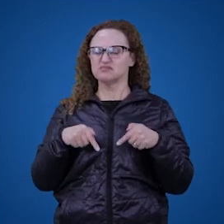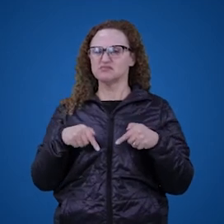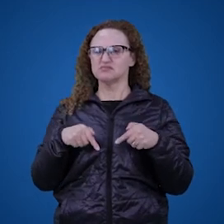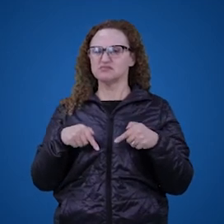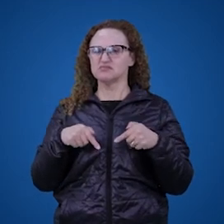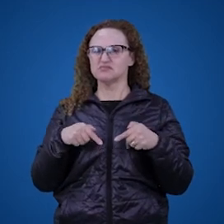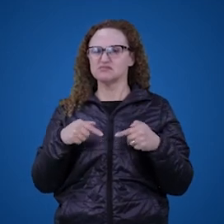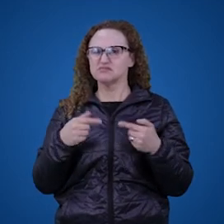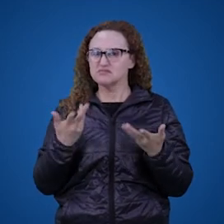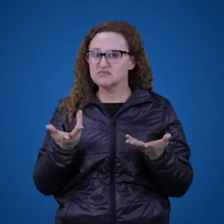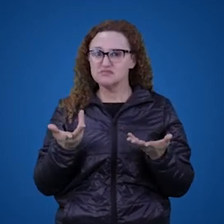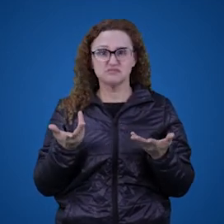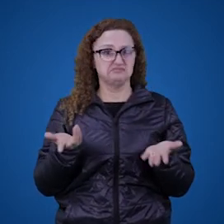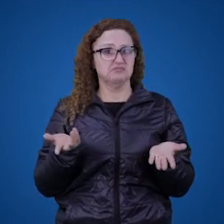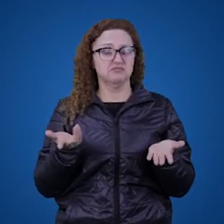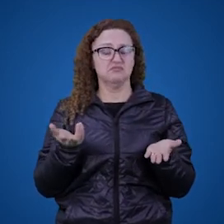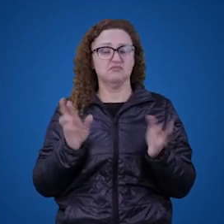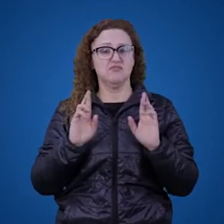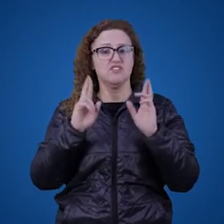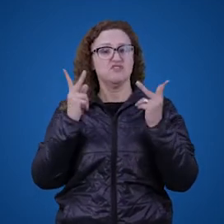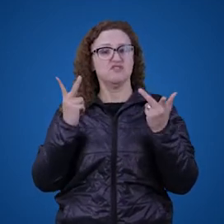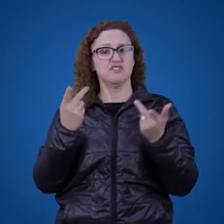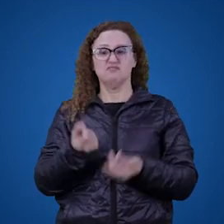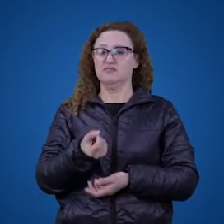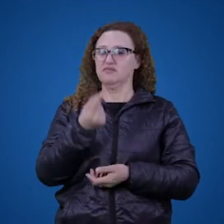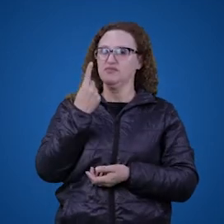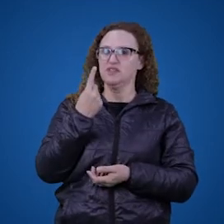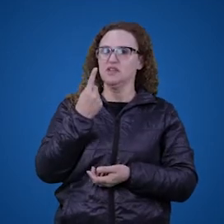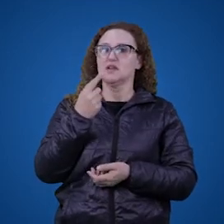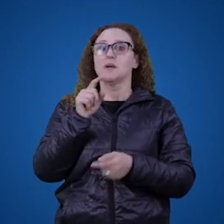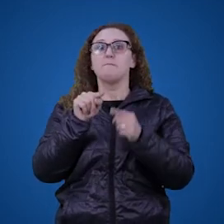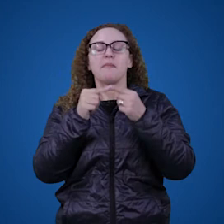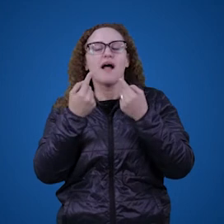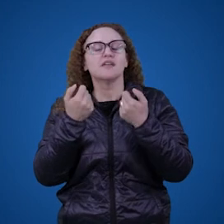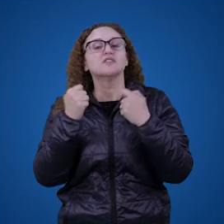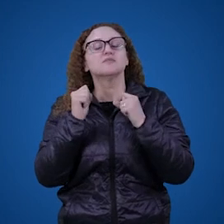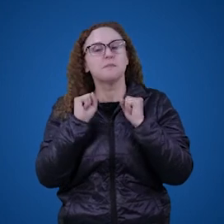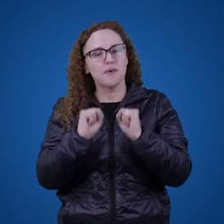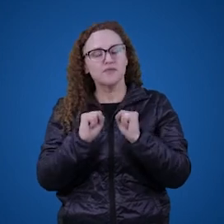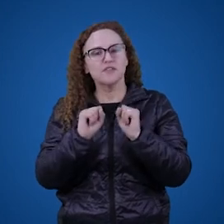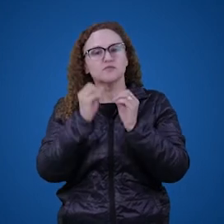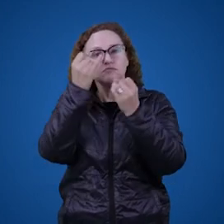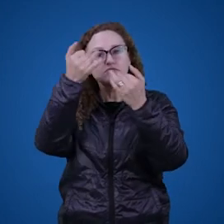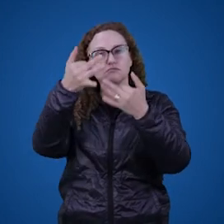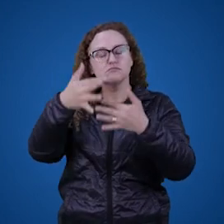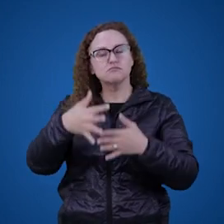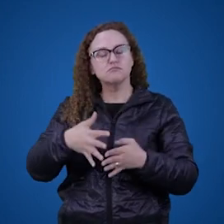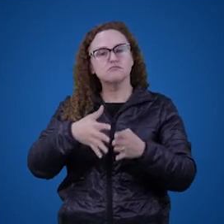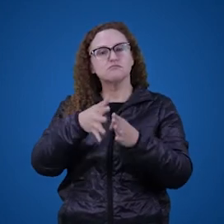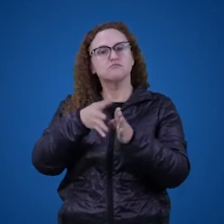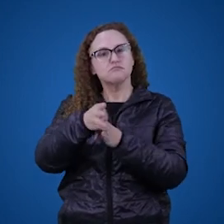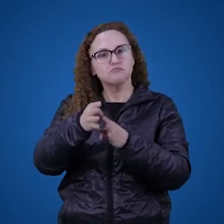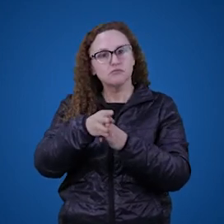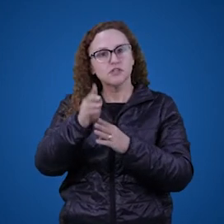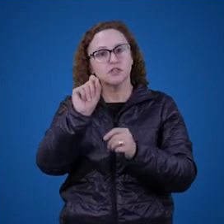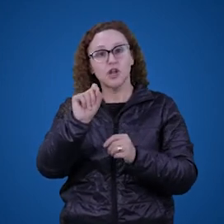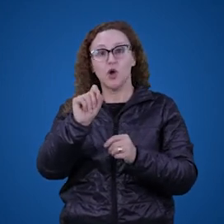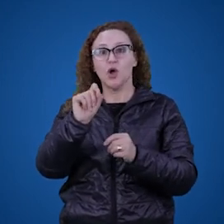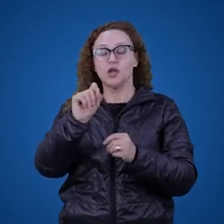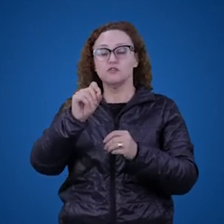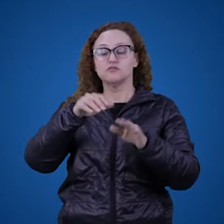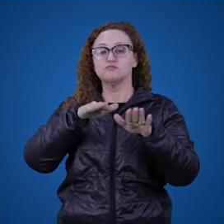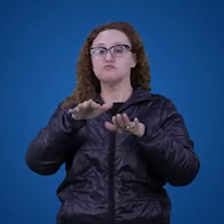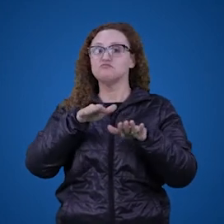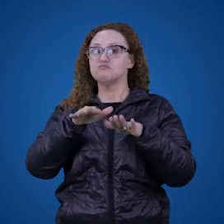se é esperado dado aquele contexto de jogo, a gente pode corrigir esse adversário. Então, se ele faz movimentos impróprios,